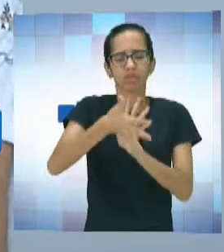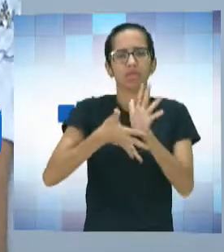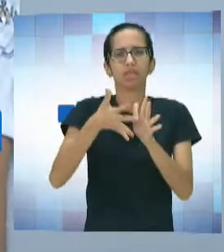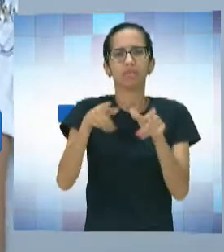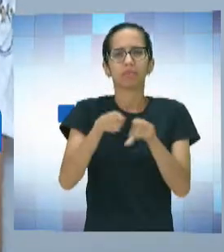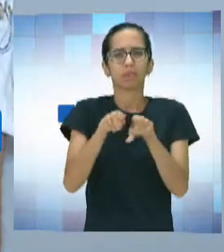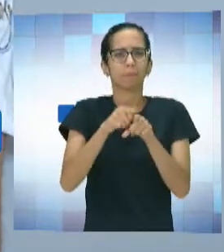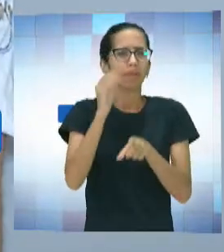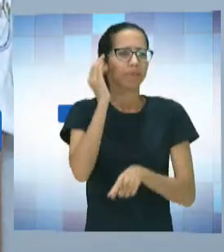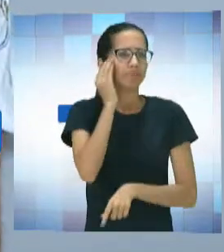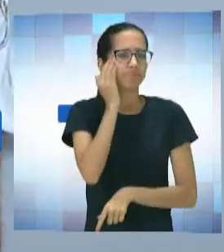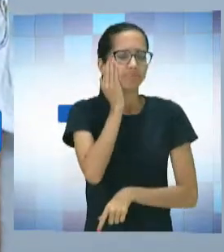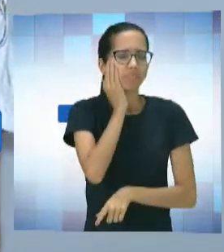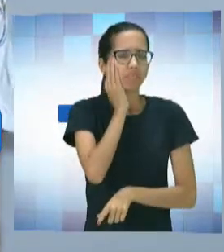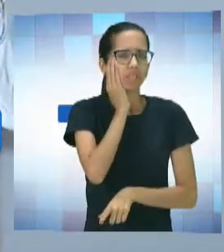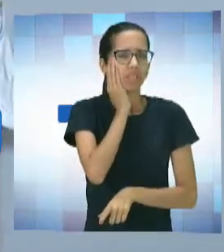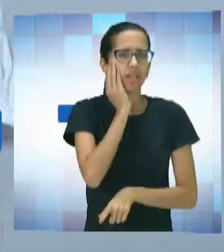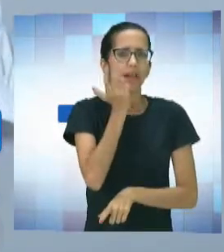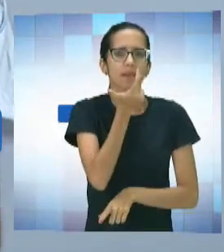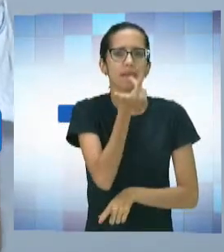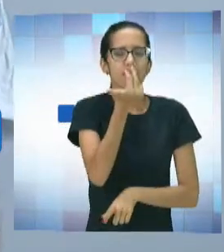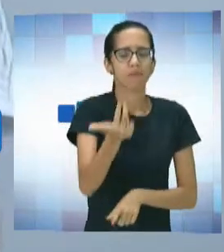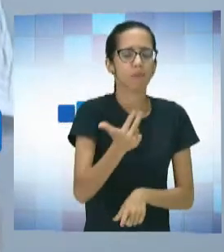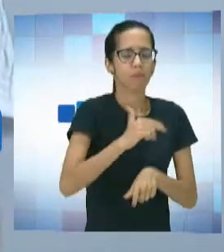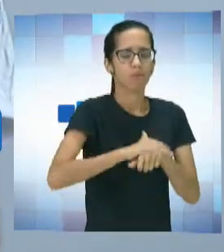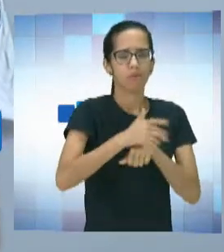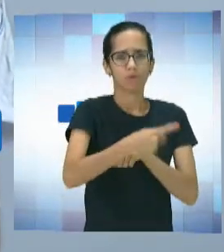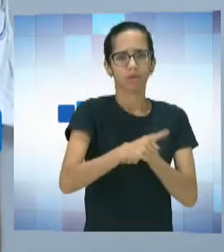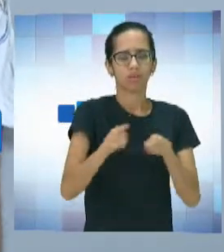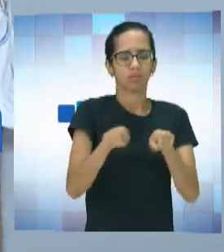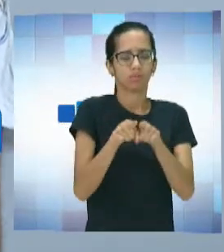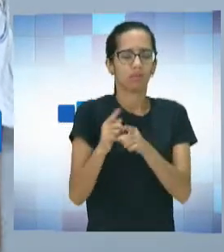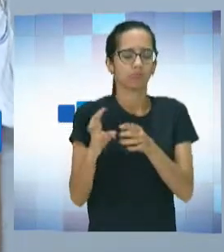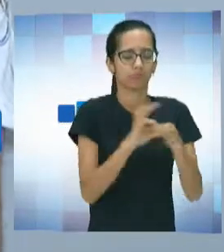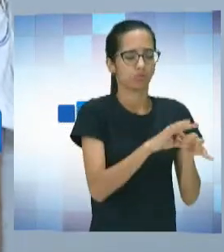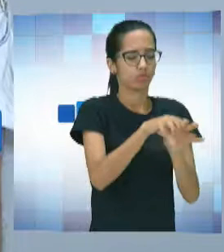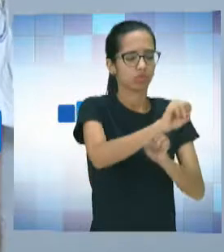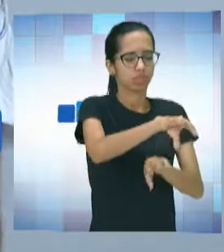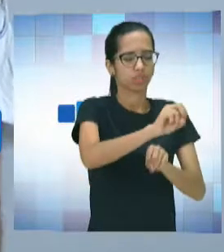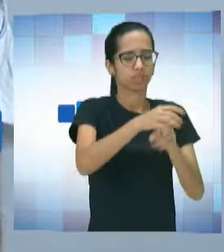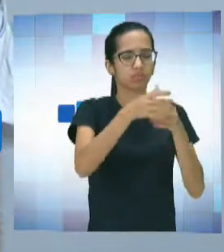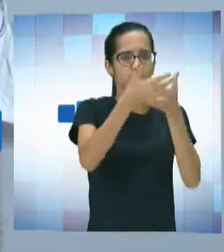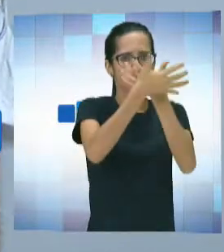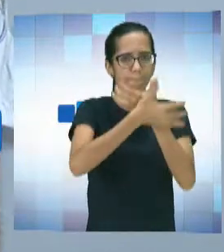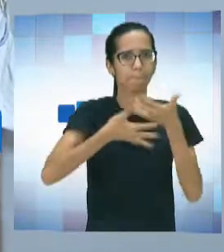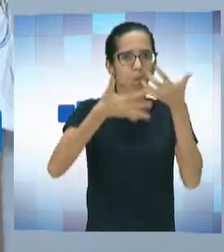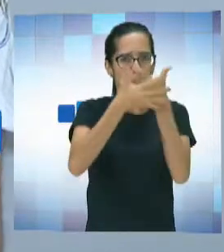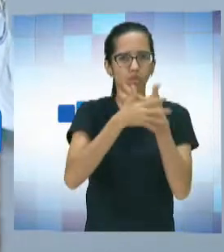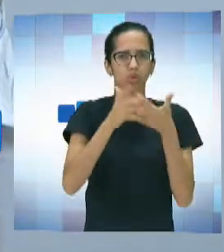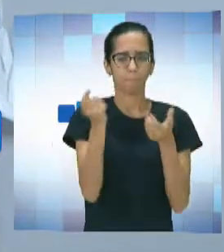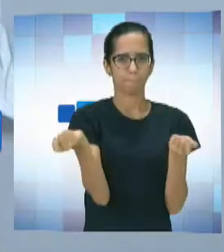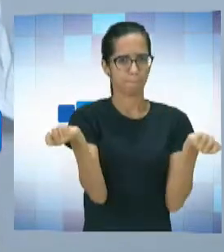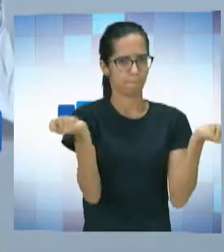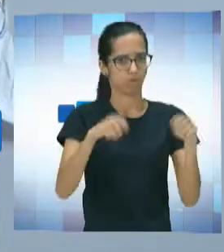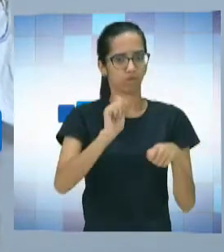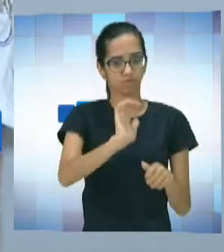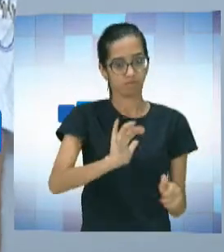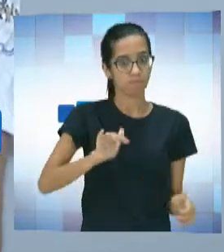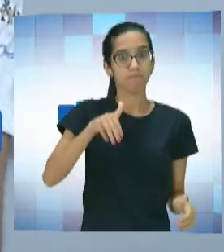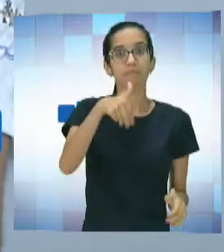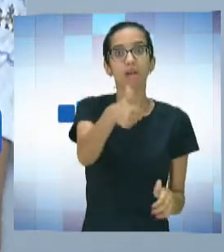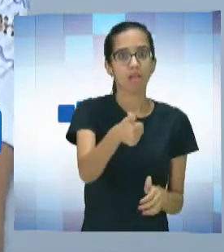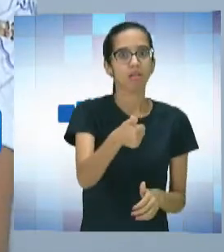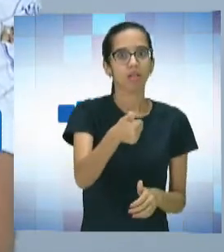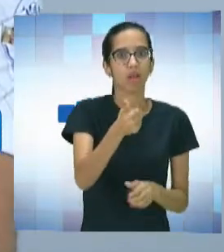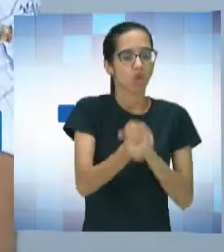também a linguagem dele e agregar o ensino da música, para que eu pudesse ter um resultado positivo. E como eu